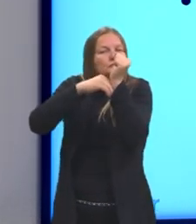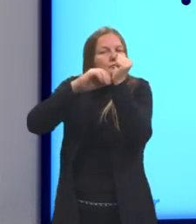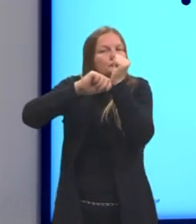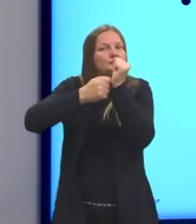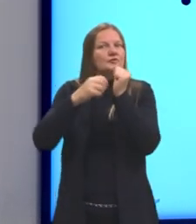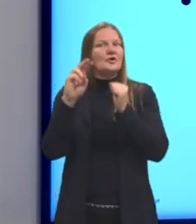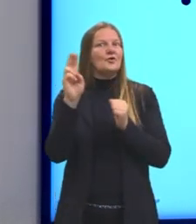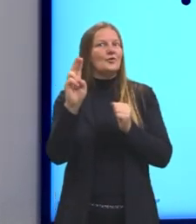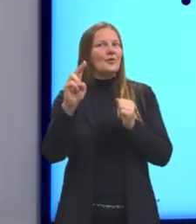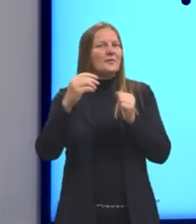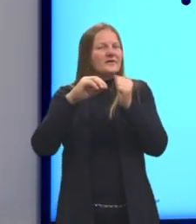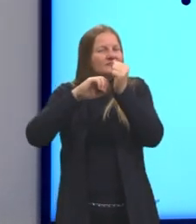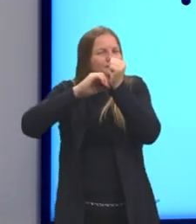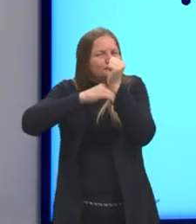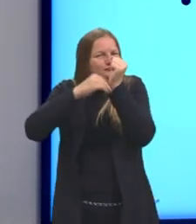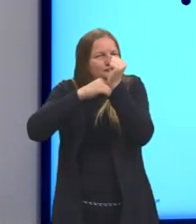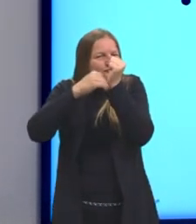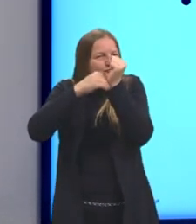nomes...